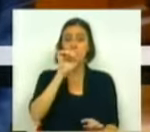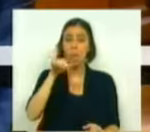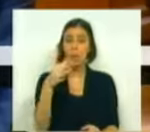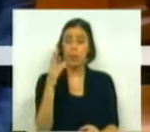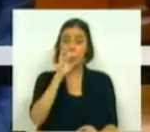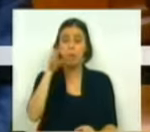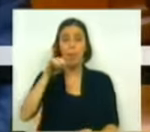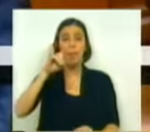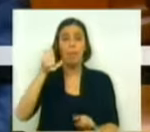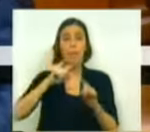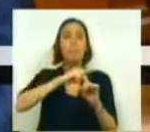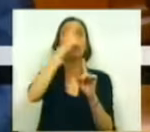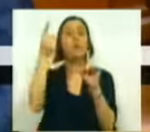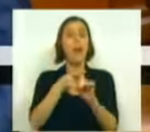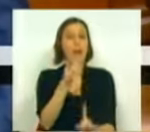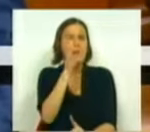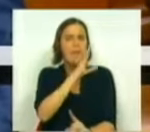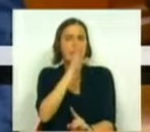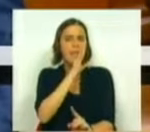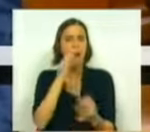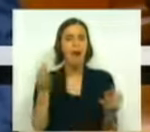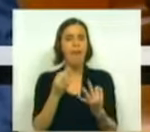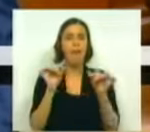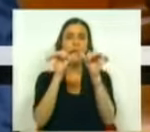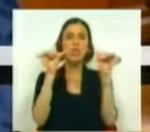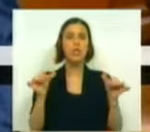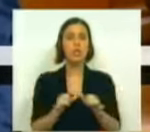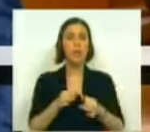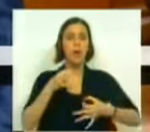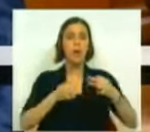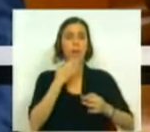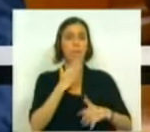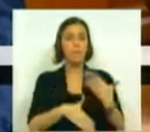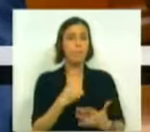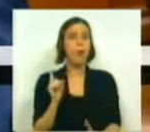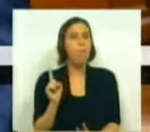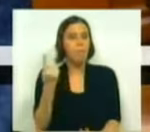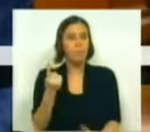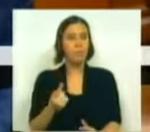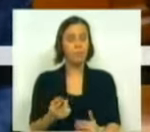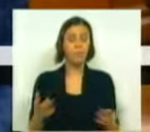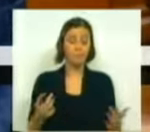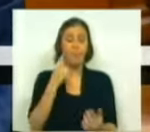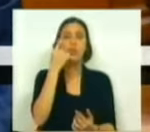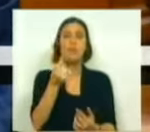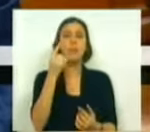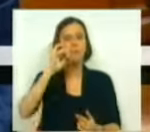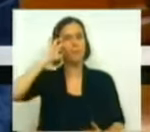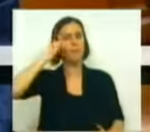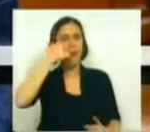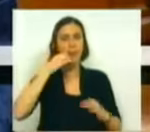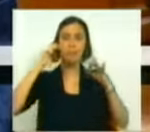,3% do PIB ao ano, se estivesse dotado de um sistema judicial eficiente. E, particularmente